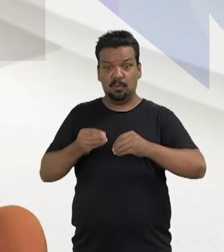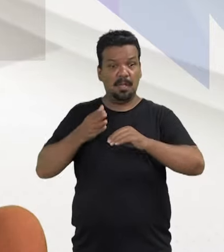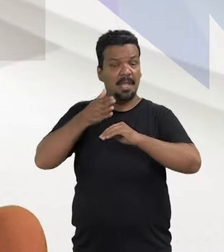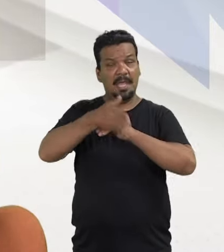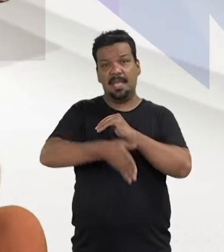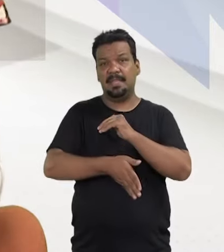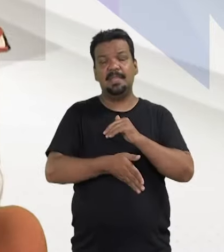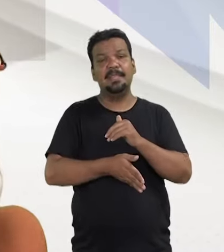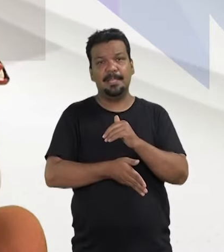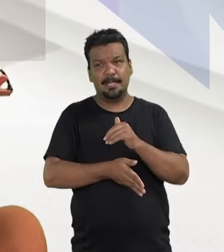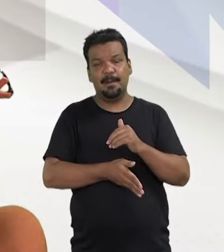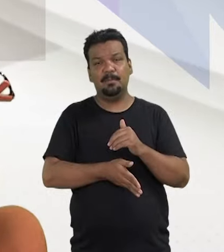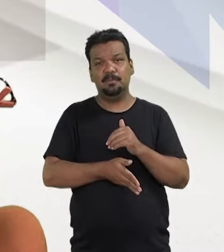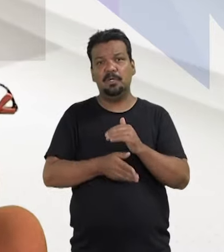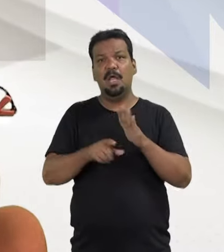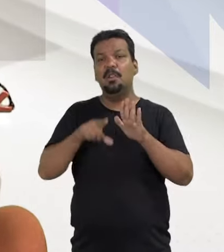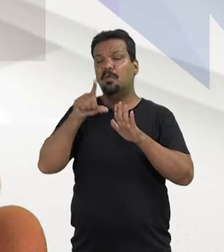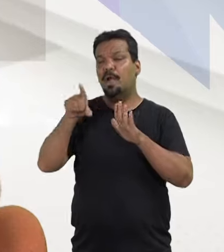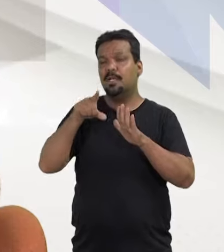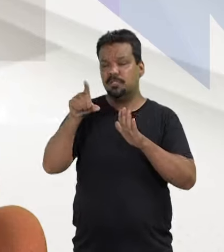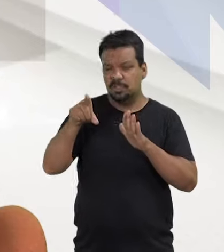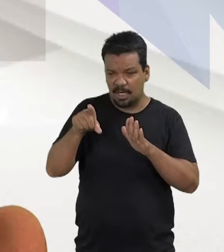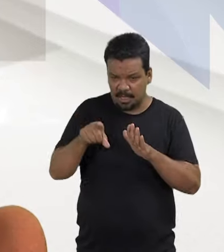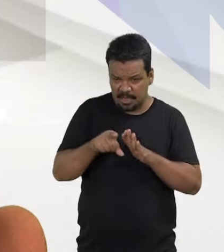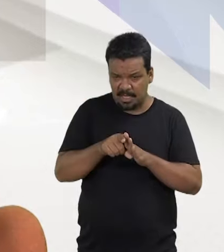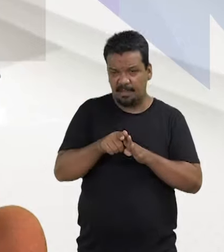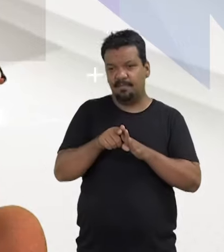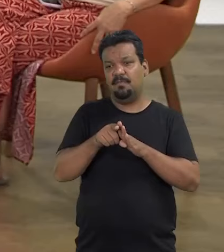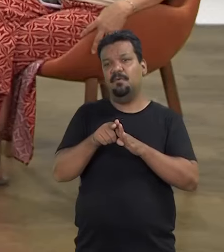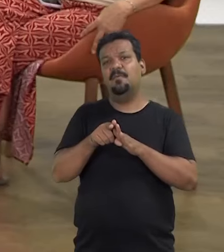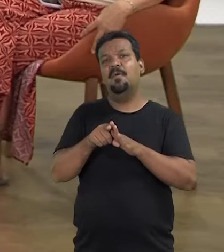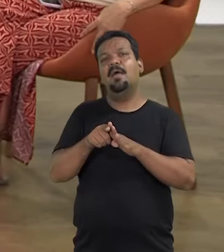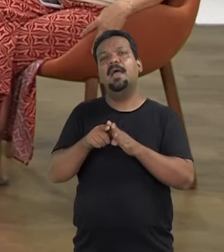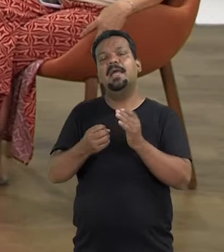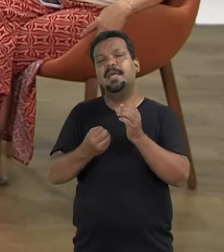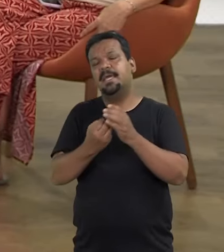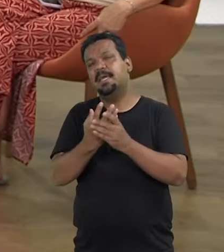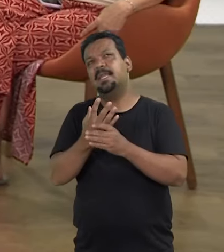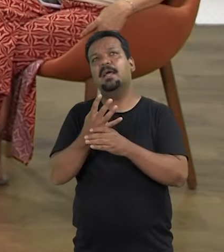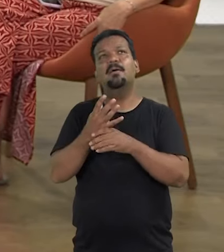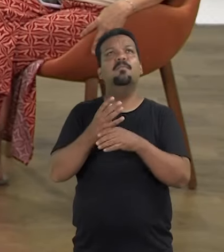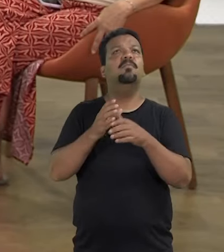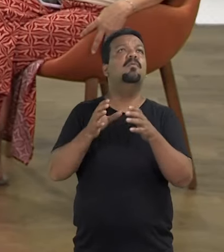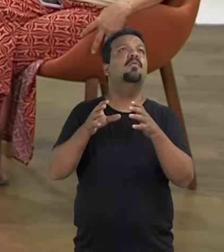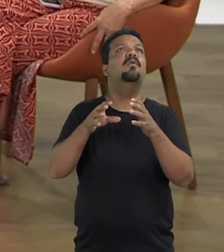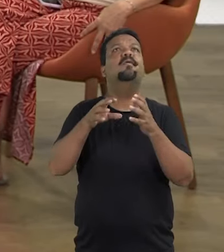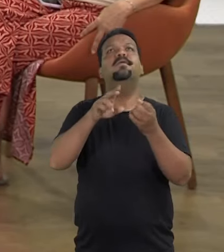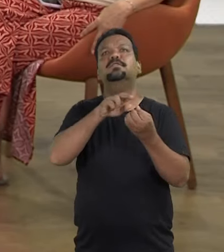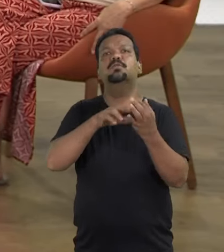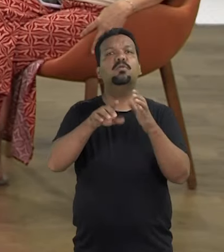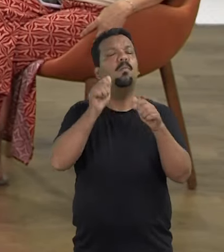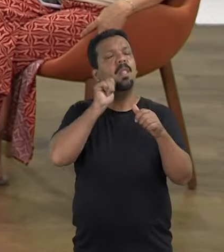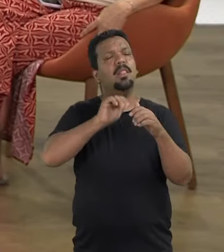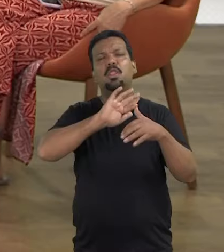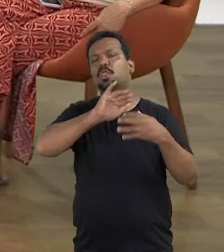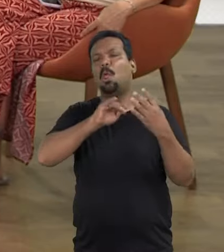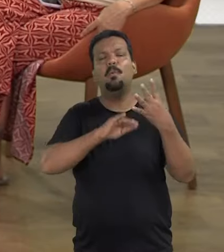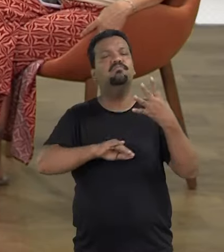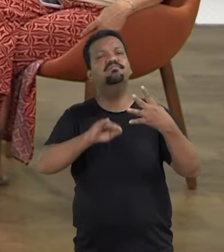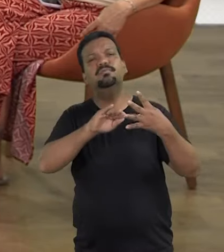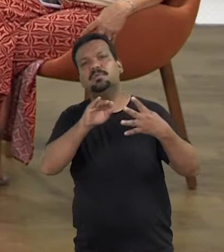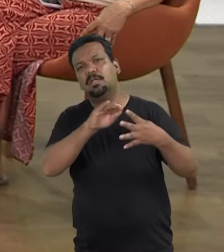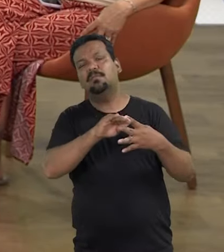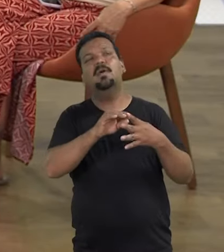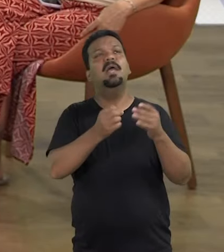tudo. Entramos no legislativo, criamos secretaria de mulher em todos os níveis. Entramos no